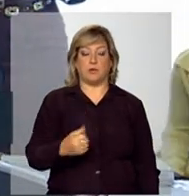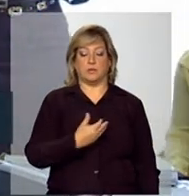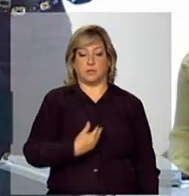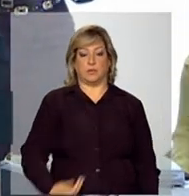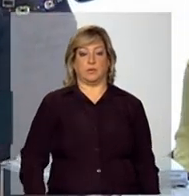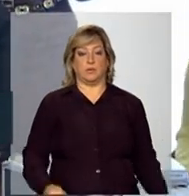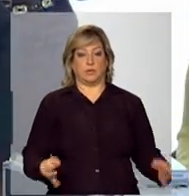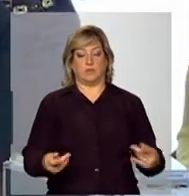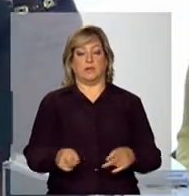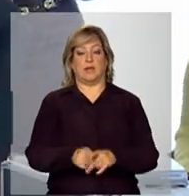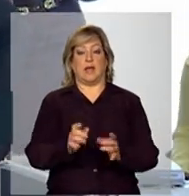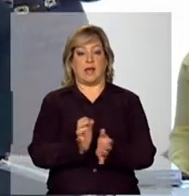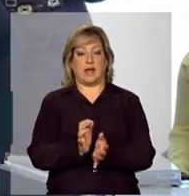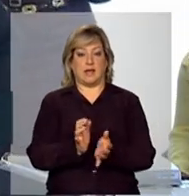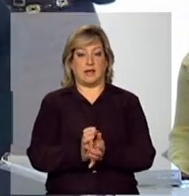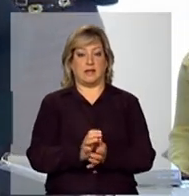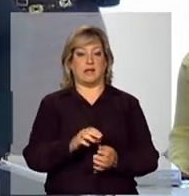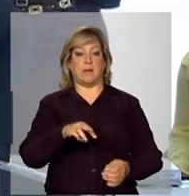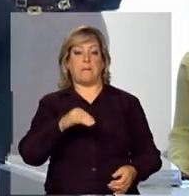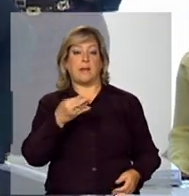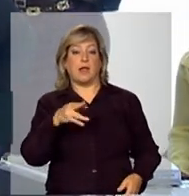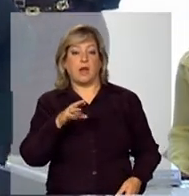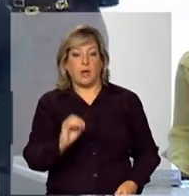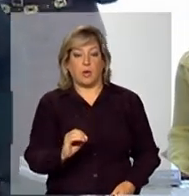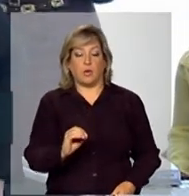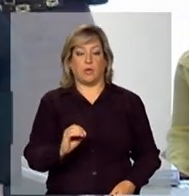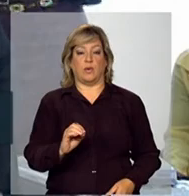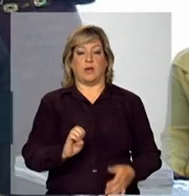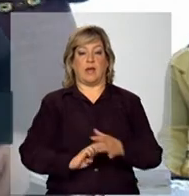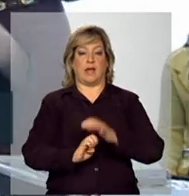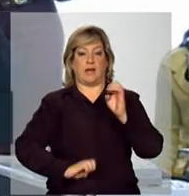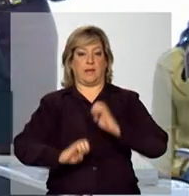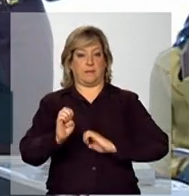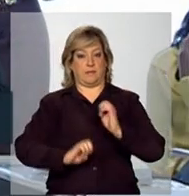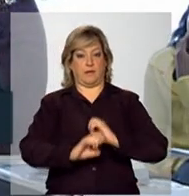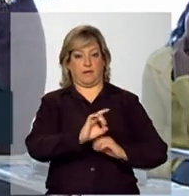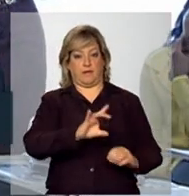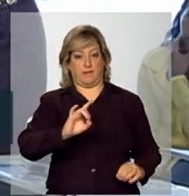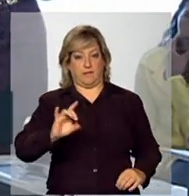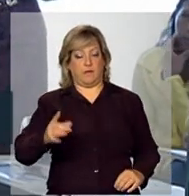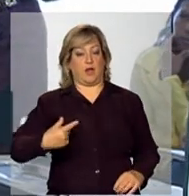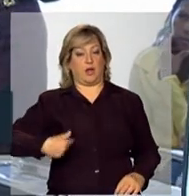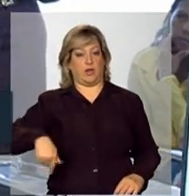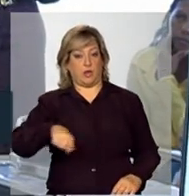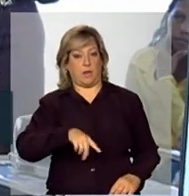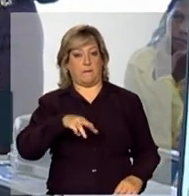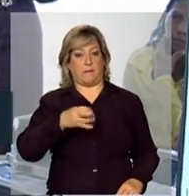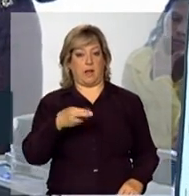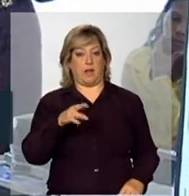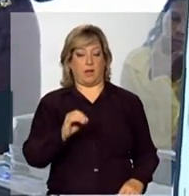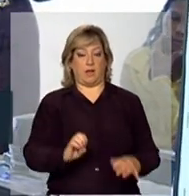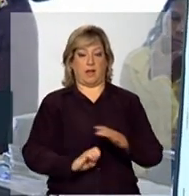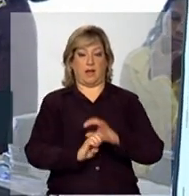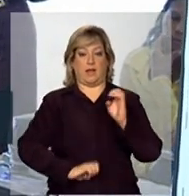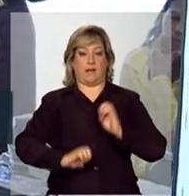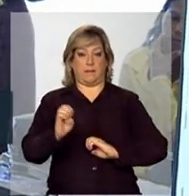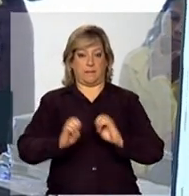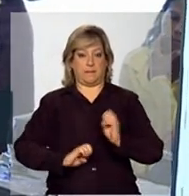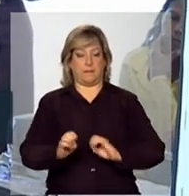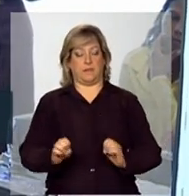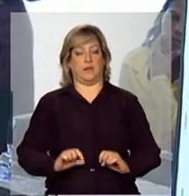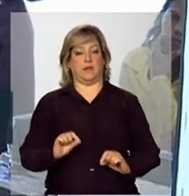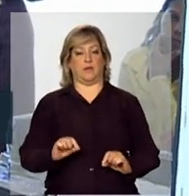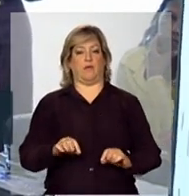A área de microempreendedorismo individual, que é para a nossa microempresa se formalizar, então, nós estamos